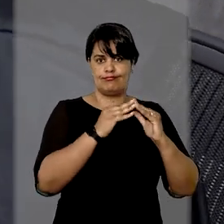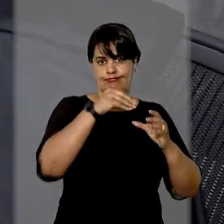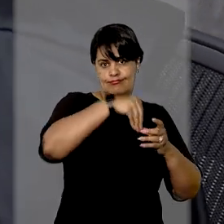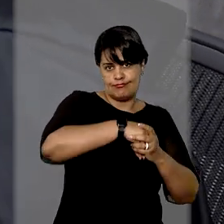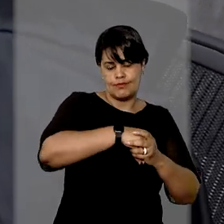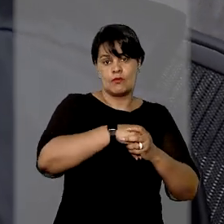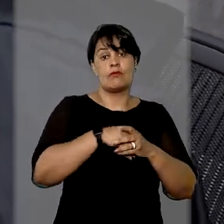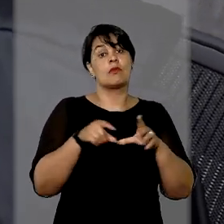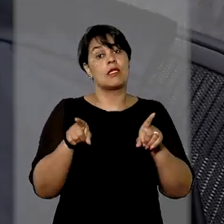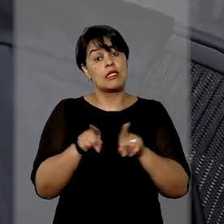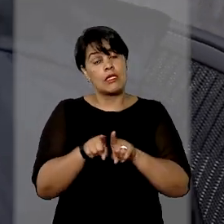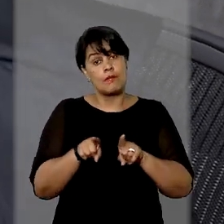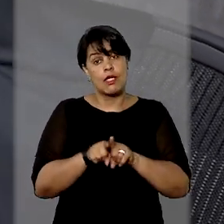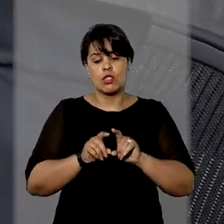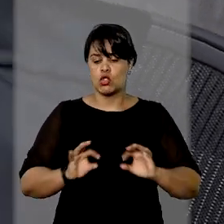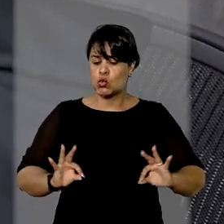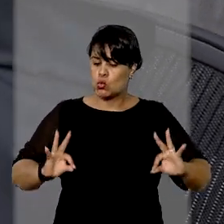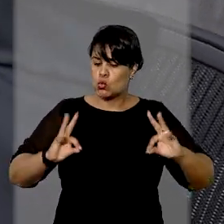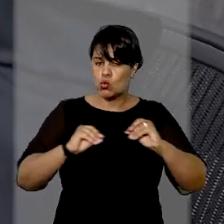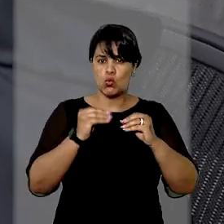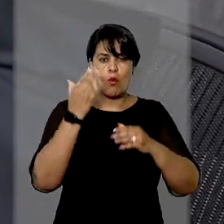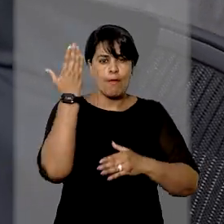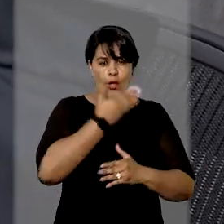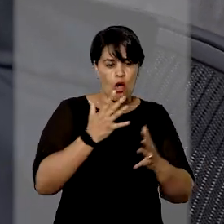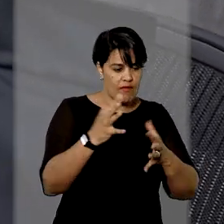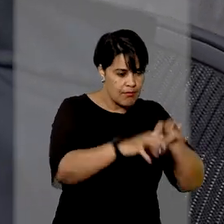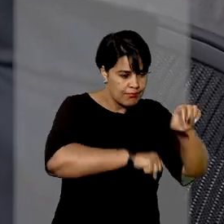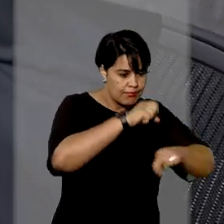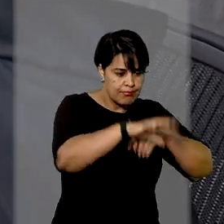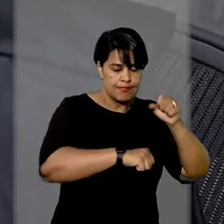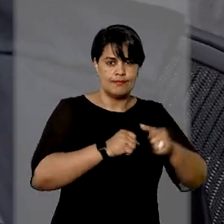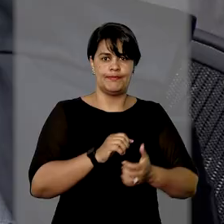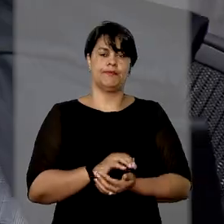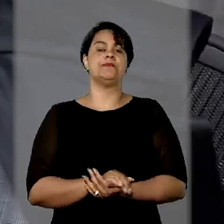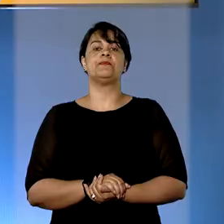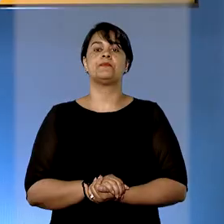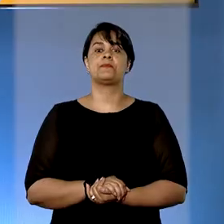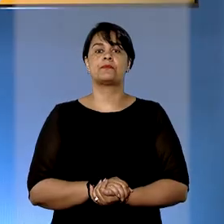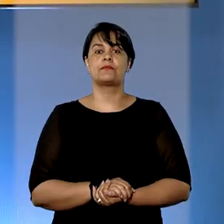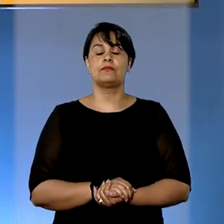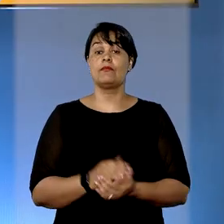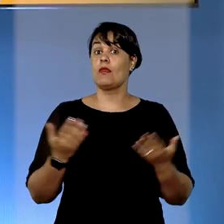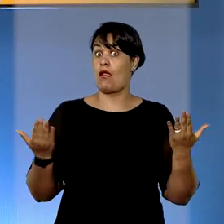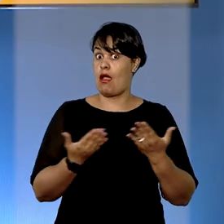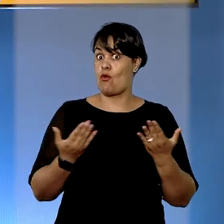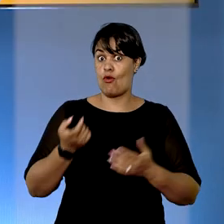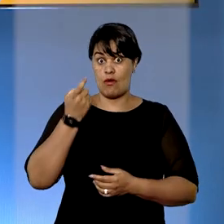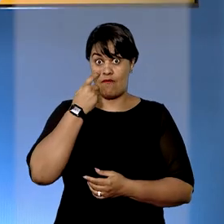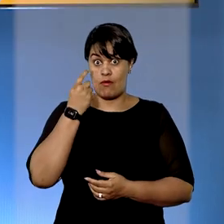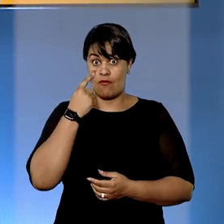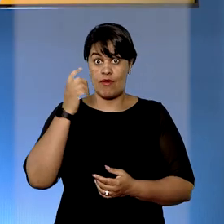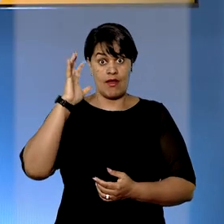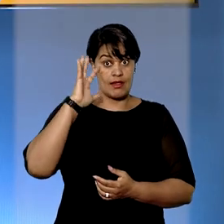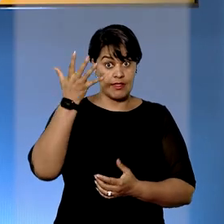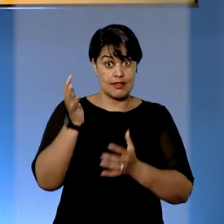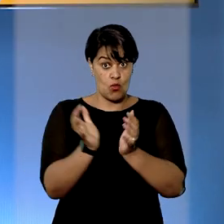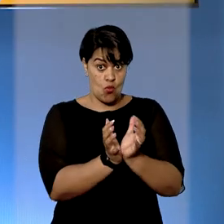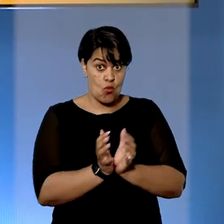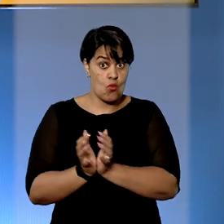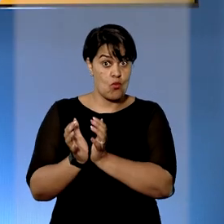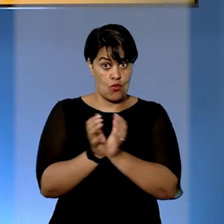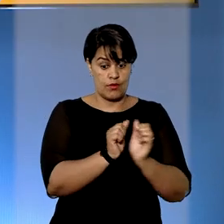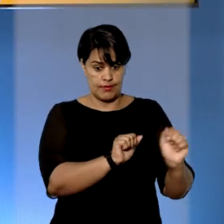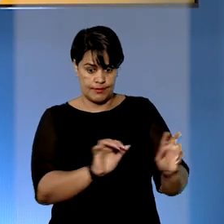domiciliar e, consequentemente, de toda a prova dela decorrente. Vamos ver agora as decisões